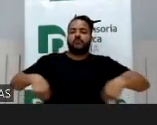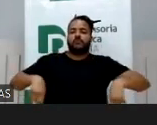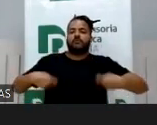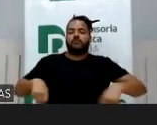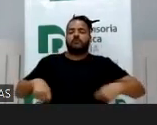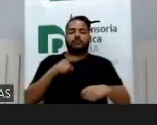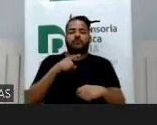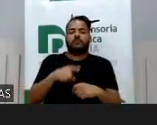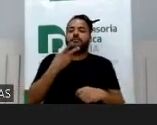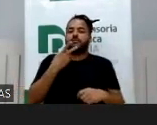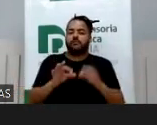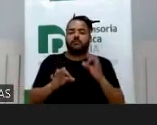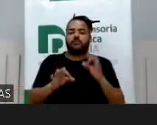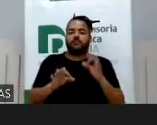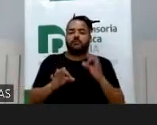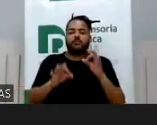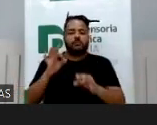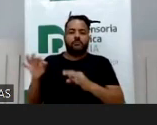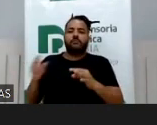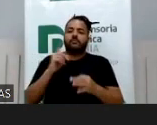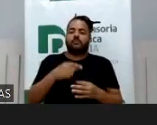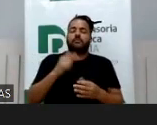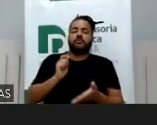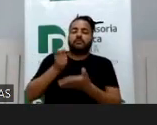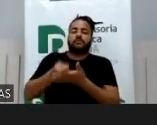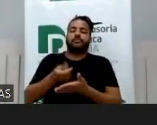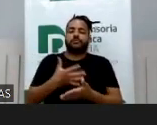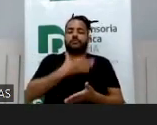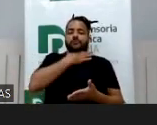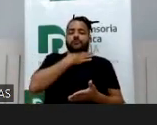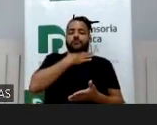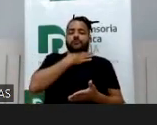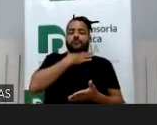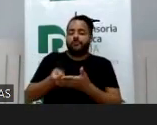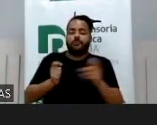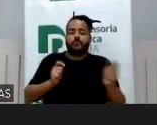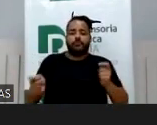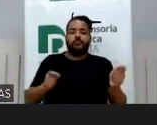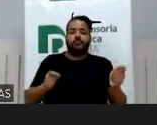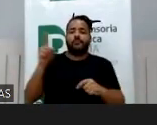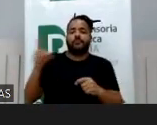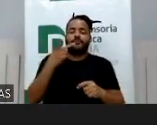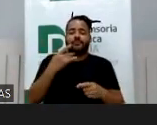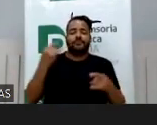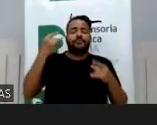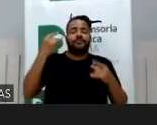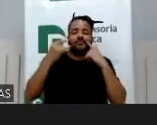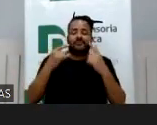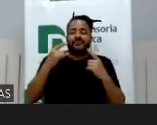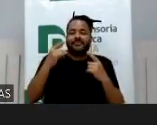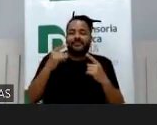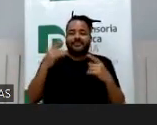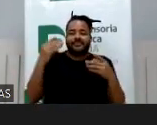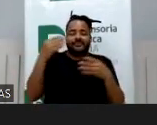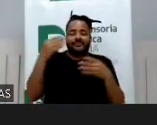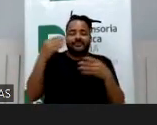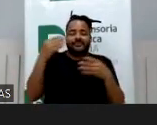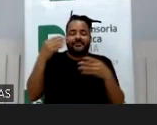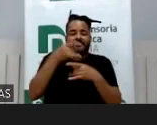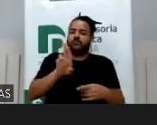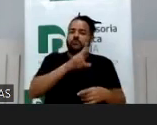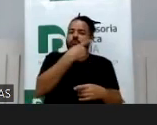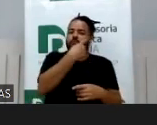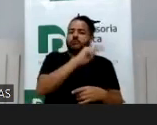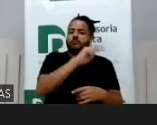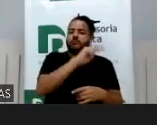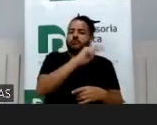não justifica, não custa o que está sendo cobrado, mas enfim, esse é outro debate, mas ela fica fazendo live como se o pai não pagasse, ela não diz o nome dele, ela